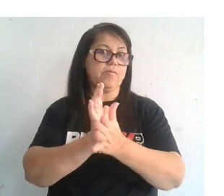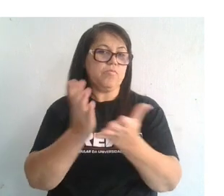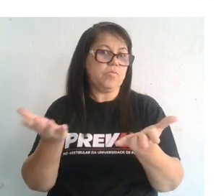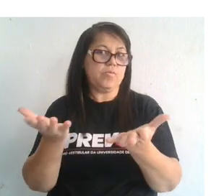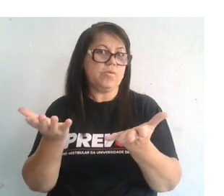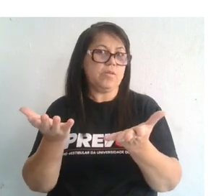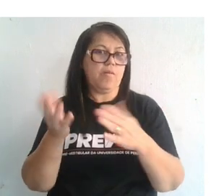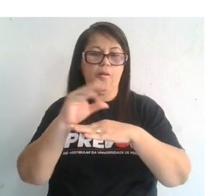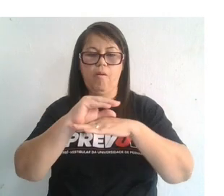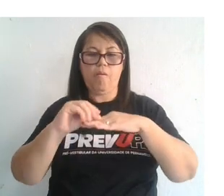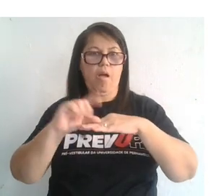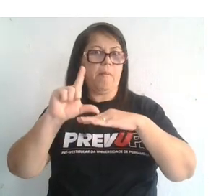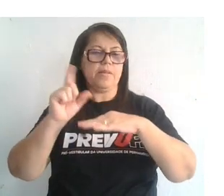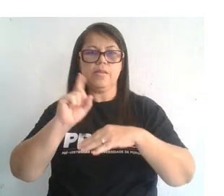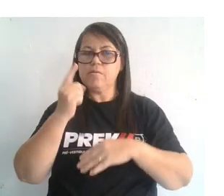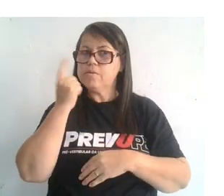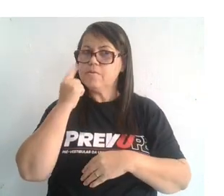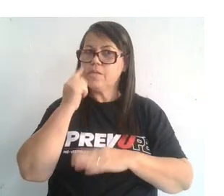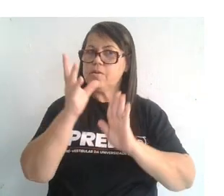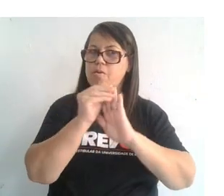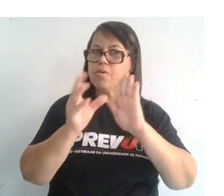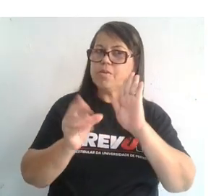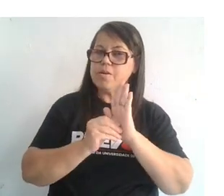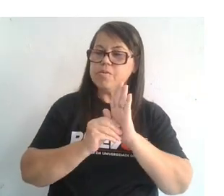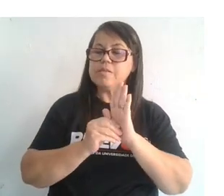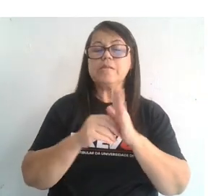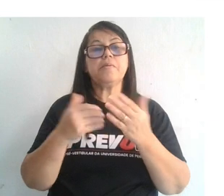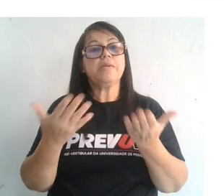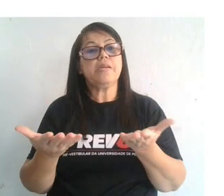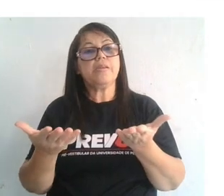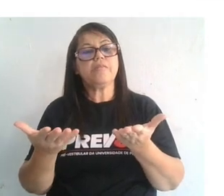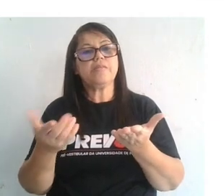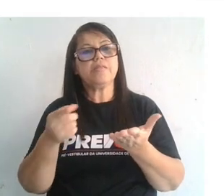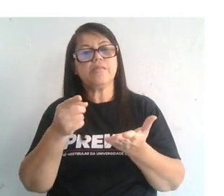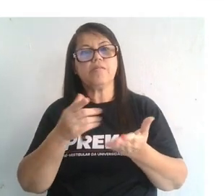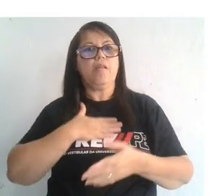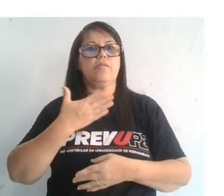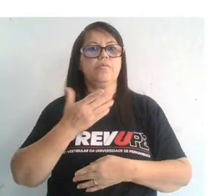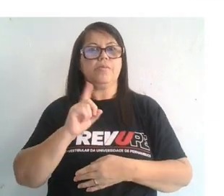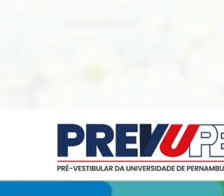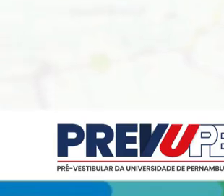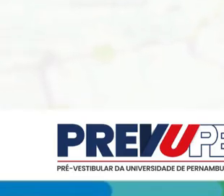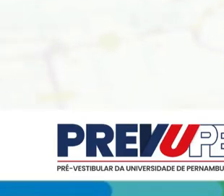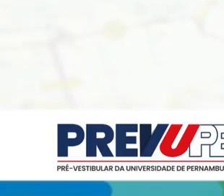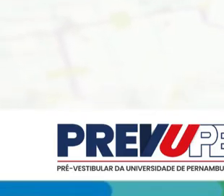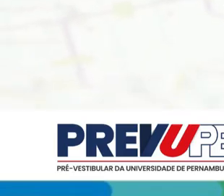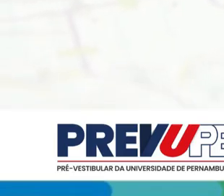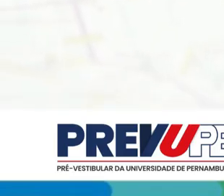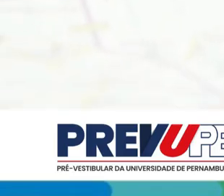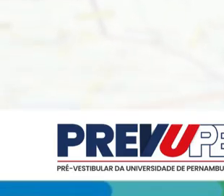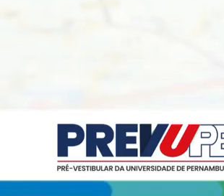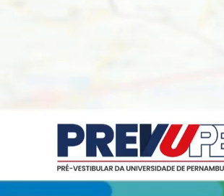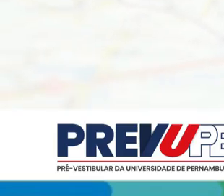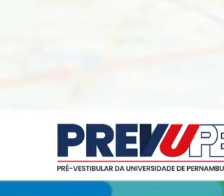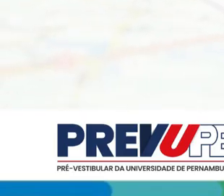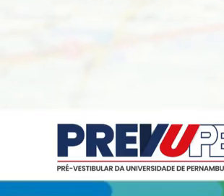ligue no conteúdo para que você não seja pego de surpresa. Até mais. Até a próxima dica. Transcrição